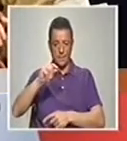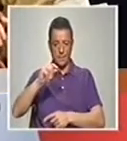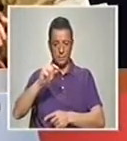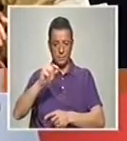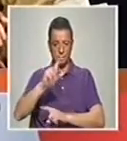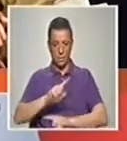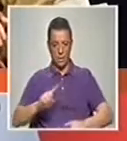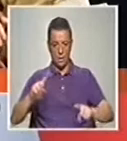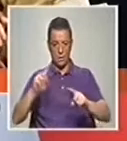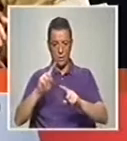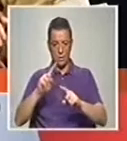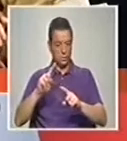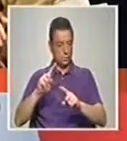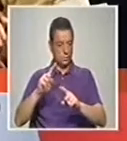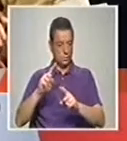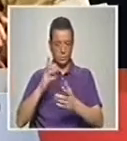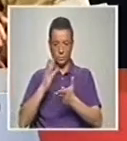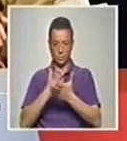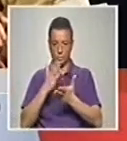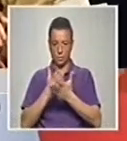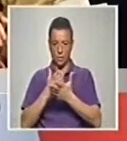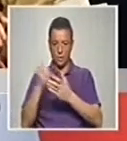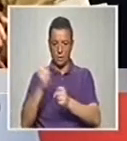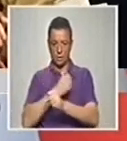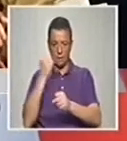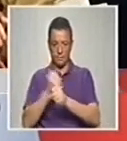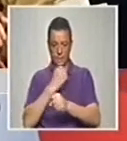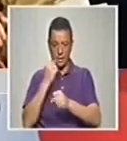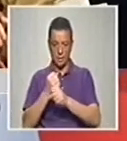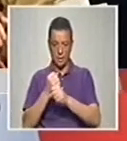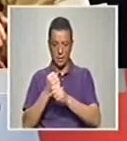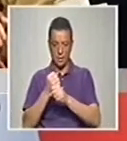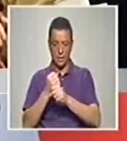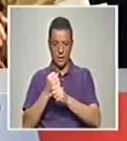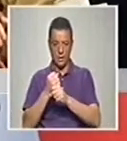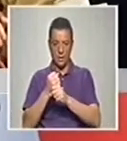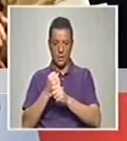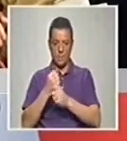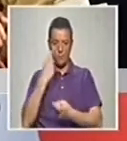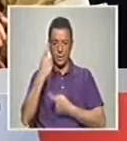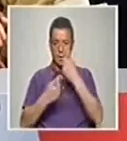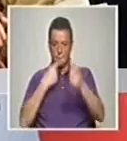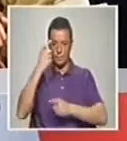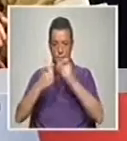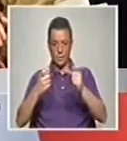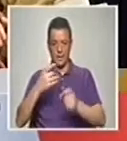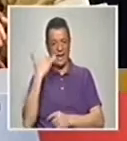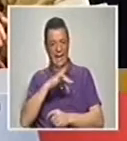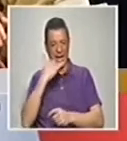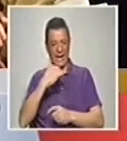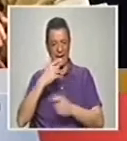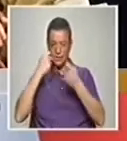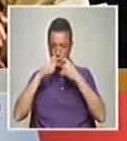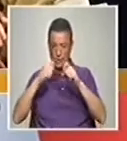foi trabalhada de uma forma pesada. Portanto há alturas em que o público ri com vontade de rir, que